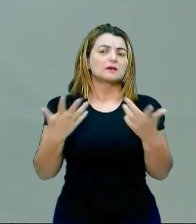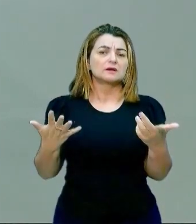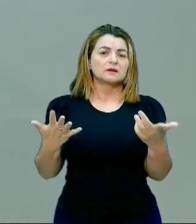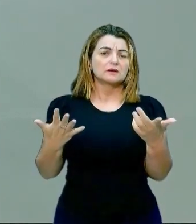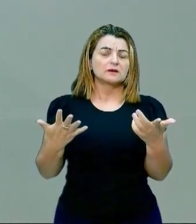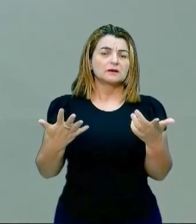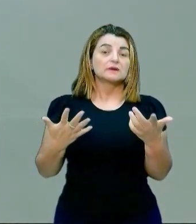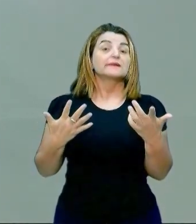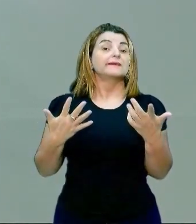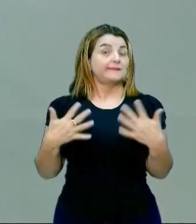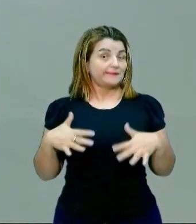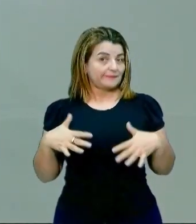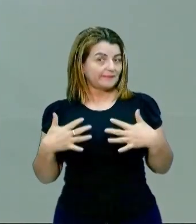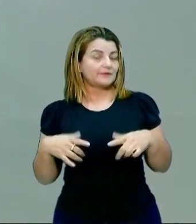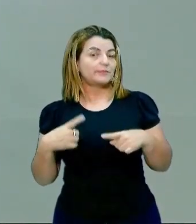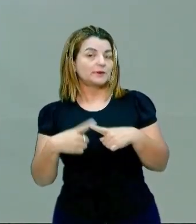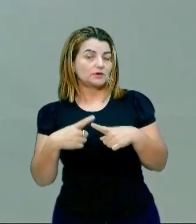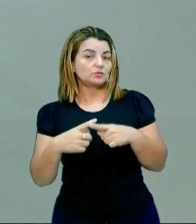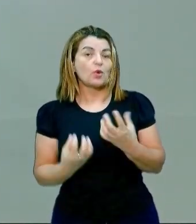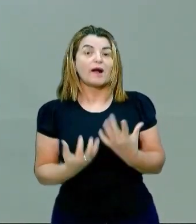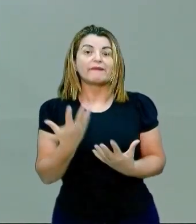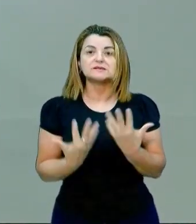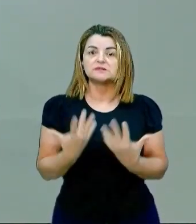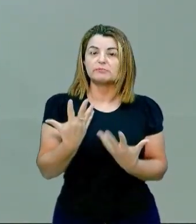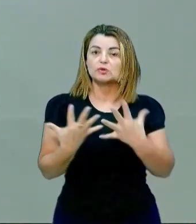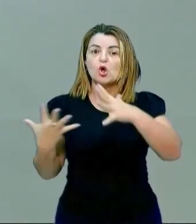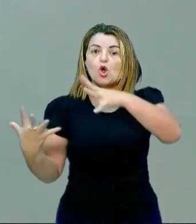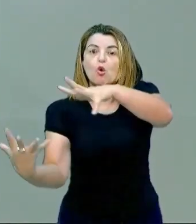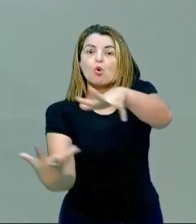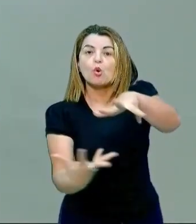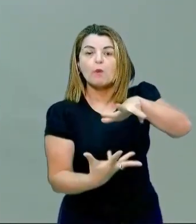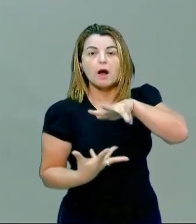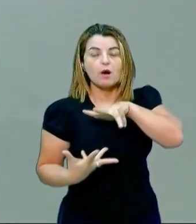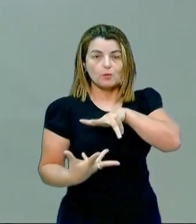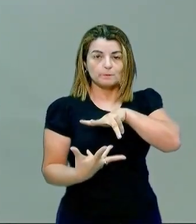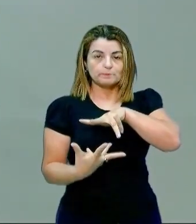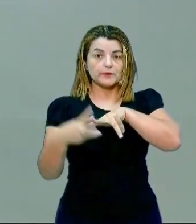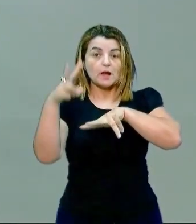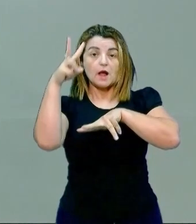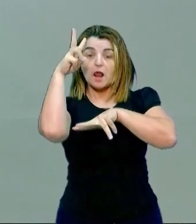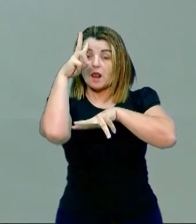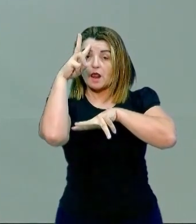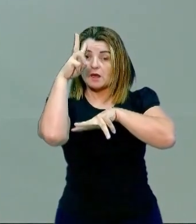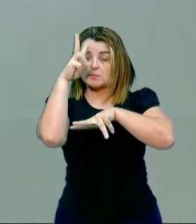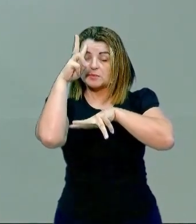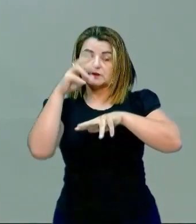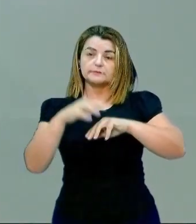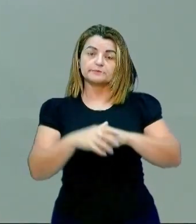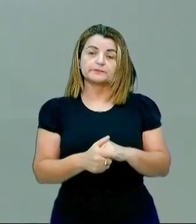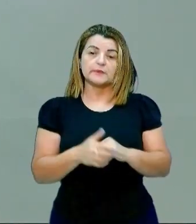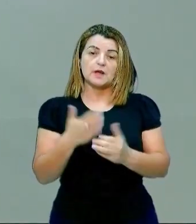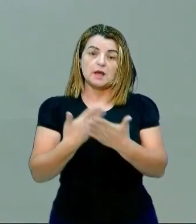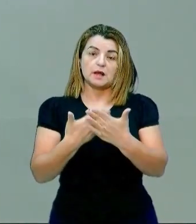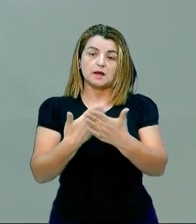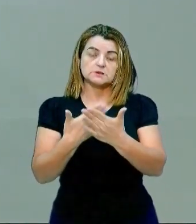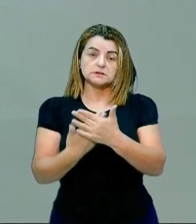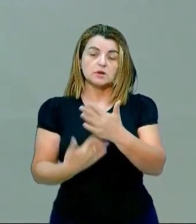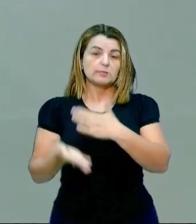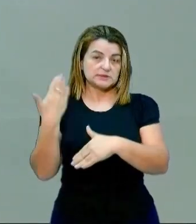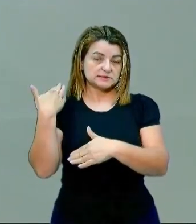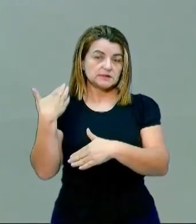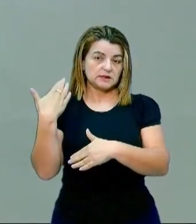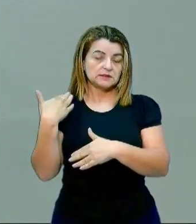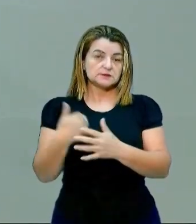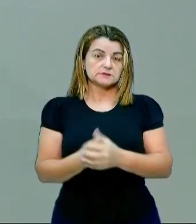Por conta, principalmente, do aquecimento global. Ok? Lembrem, nas aulas passadas,